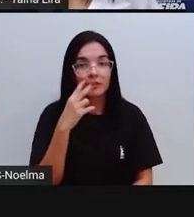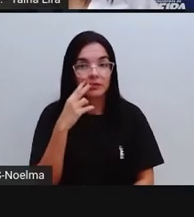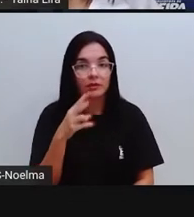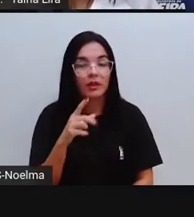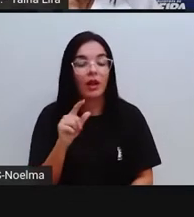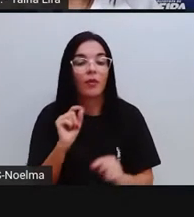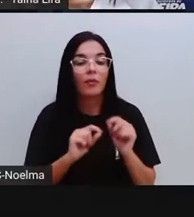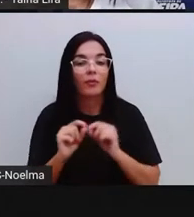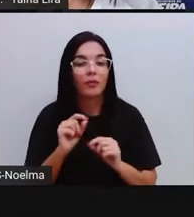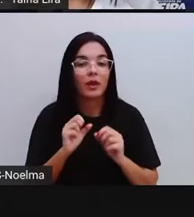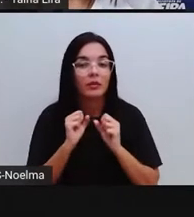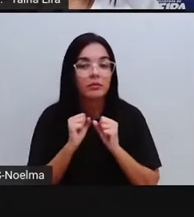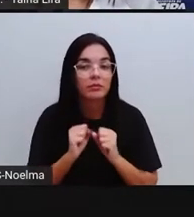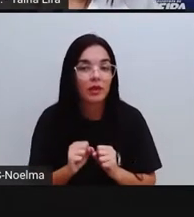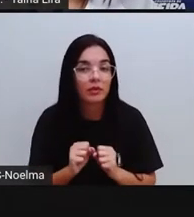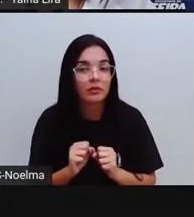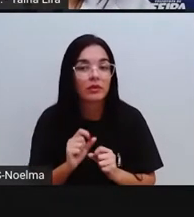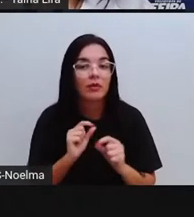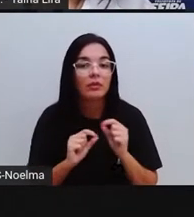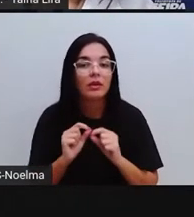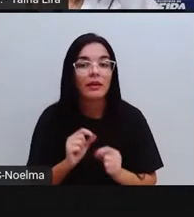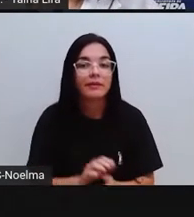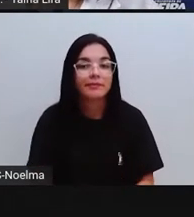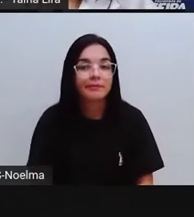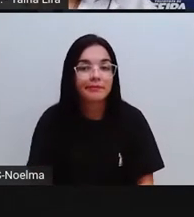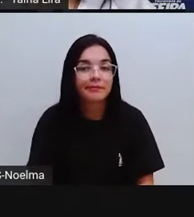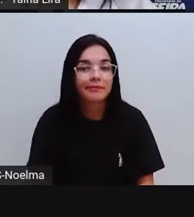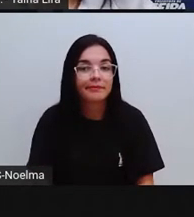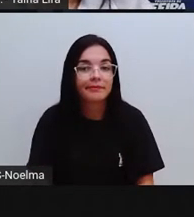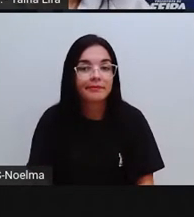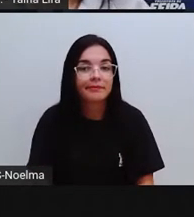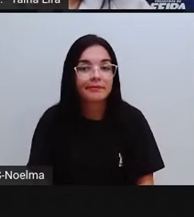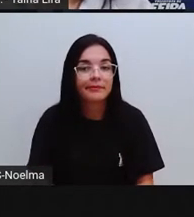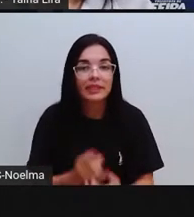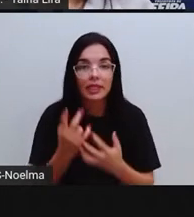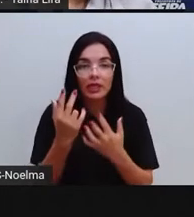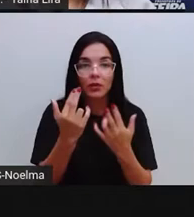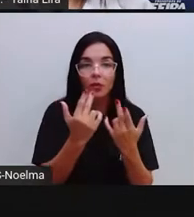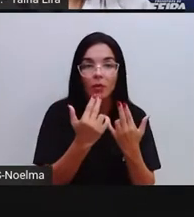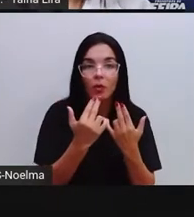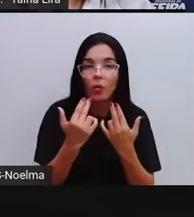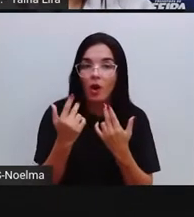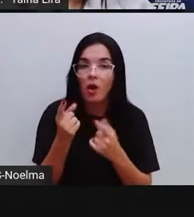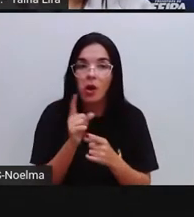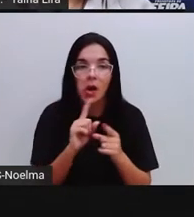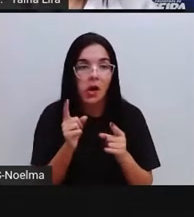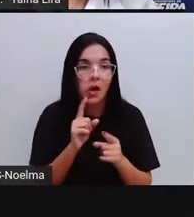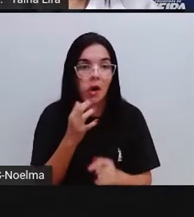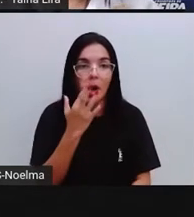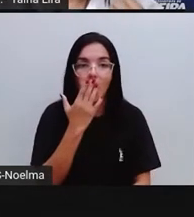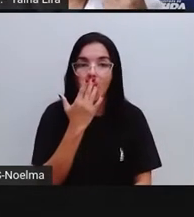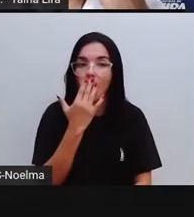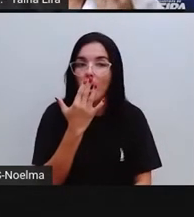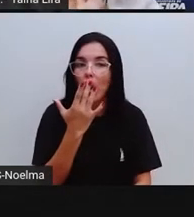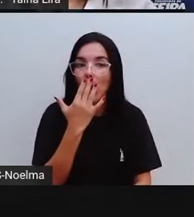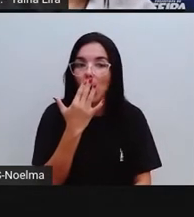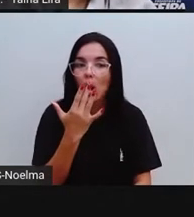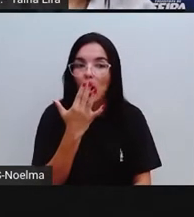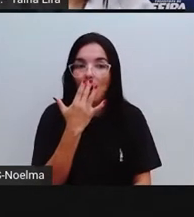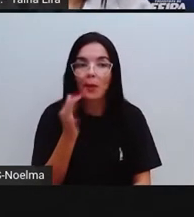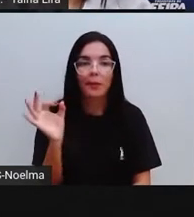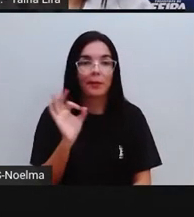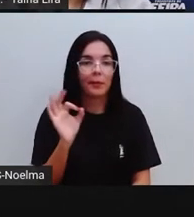Essas máscaras, elas não são, né, iguais, nem na estampa, nem nos